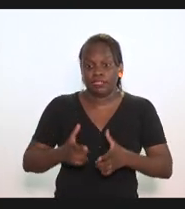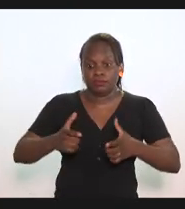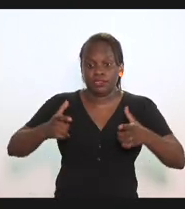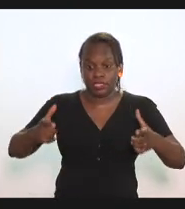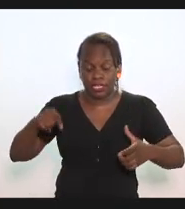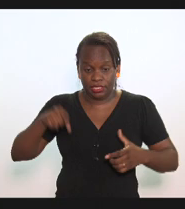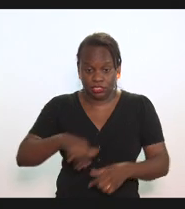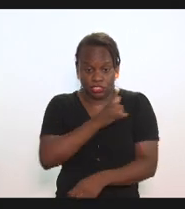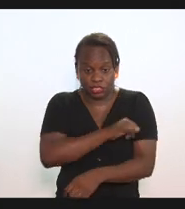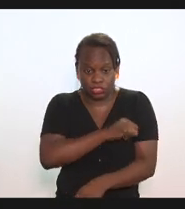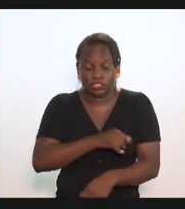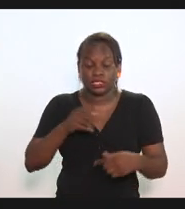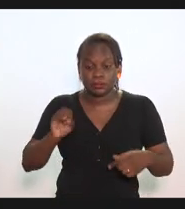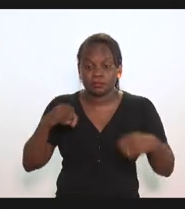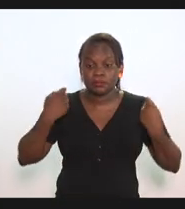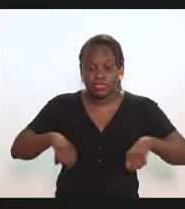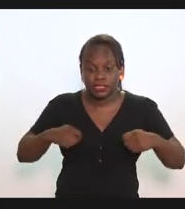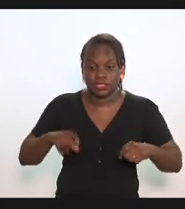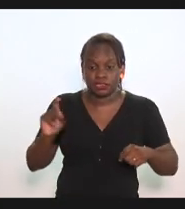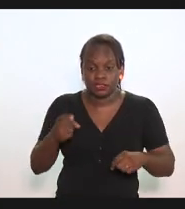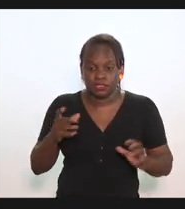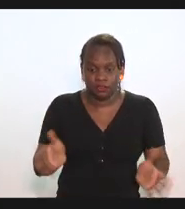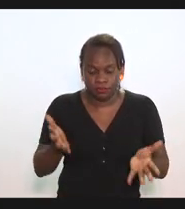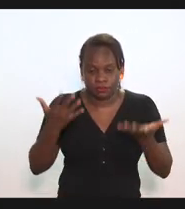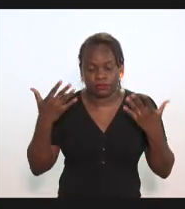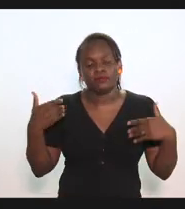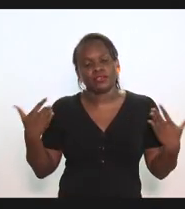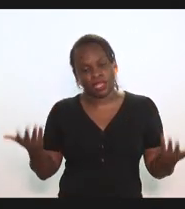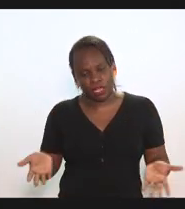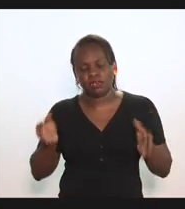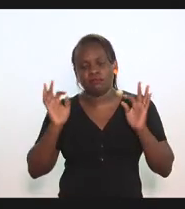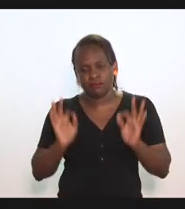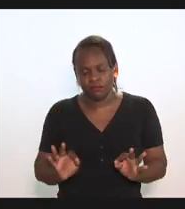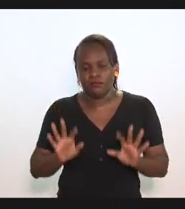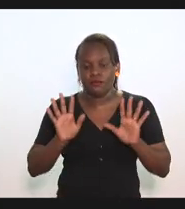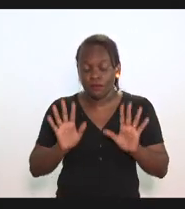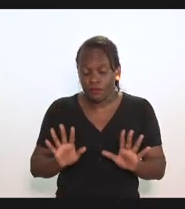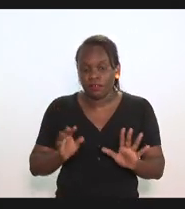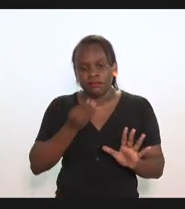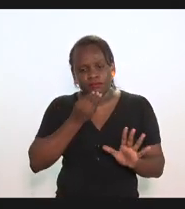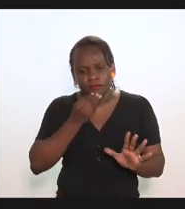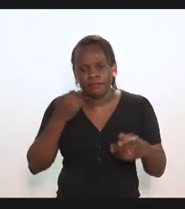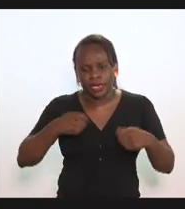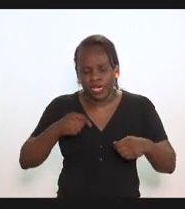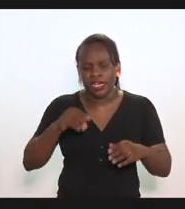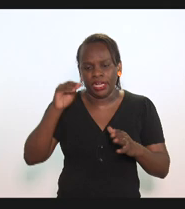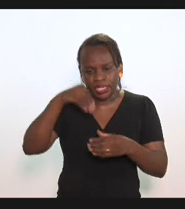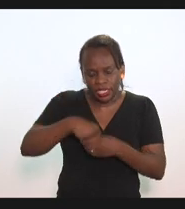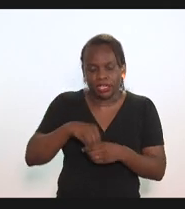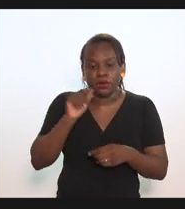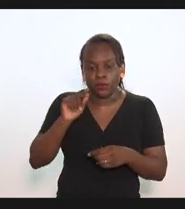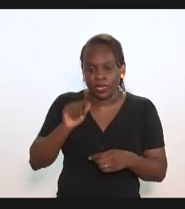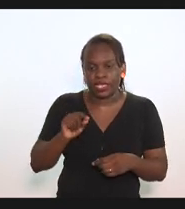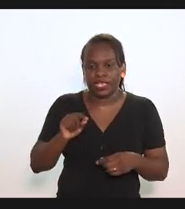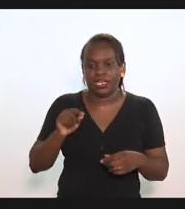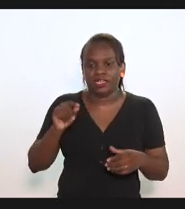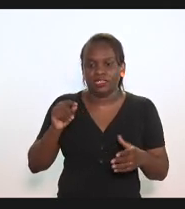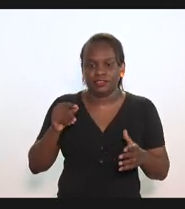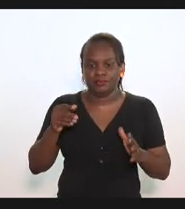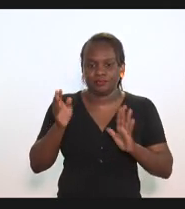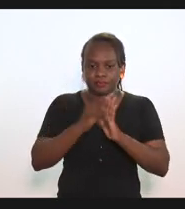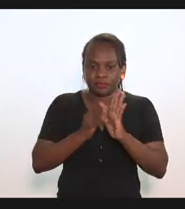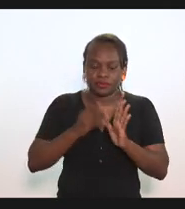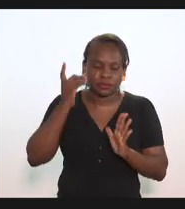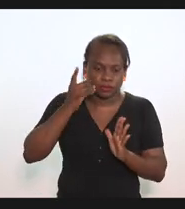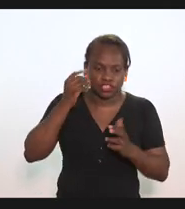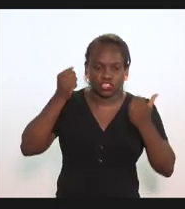estado do Rio de Janeiro se houvesse incentivo fiscal aí é correto mas aí é claro que tem que ser dentro da premissa colocada pelo